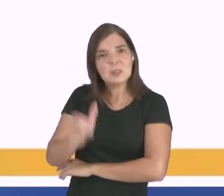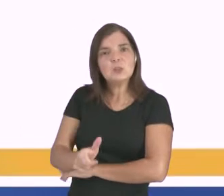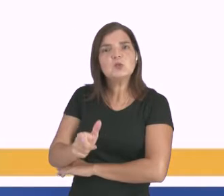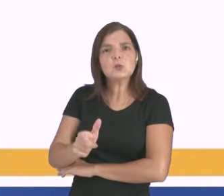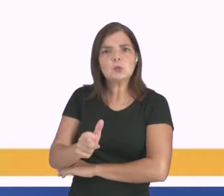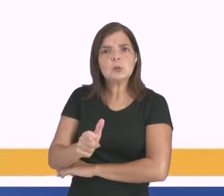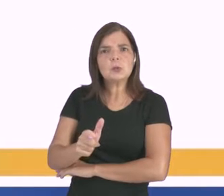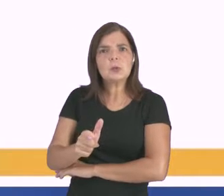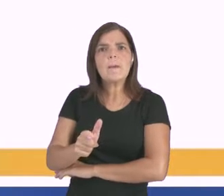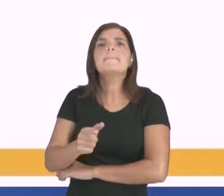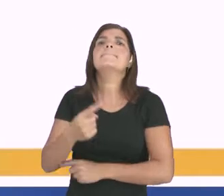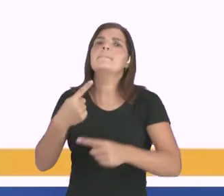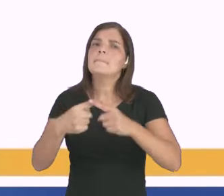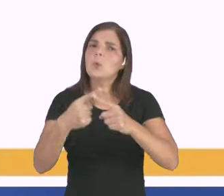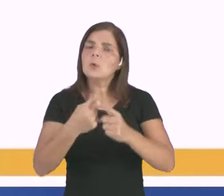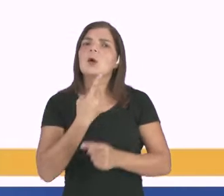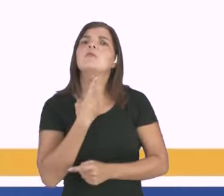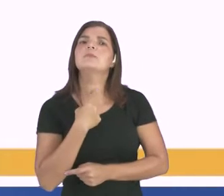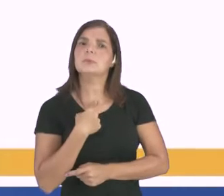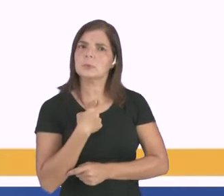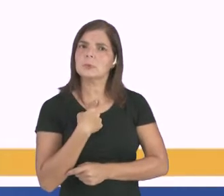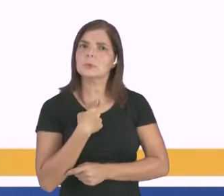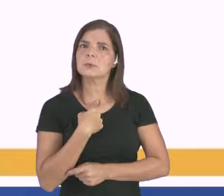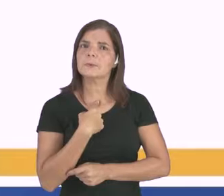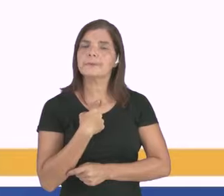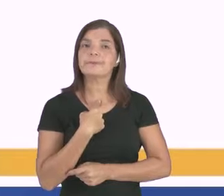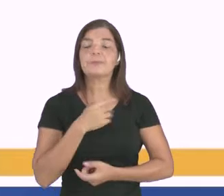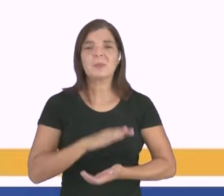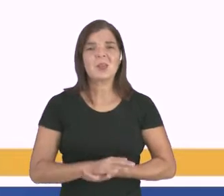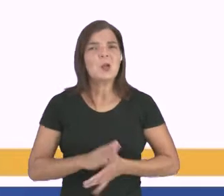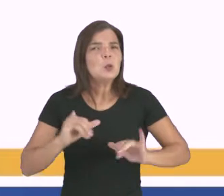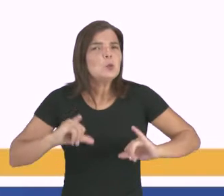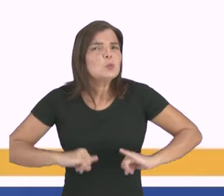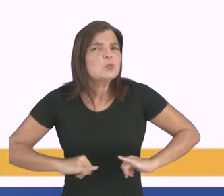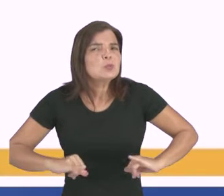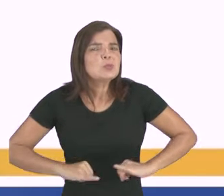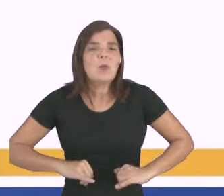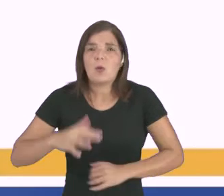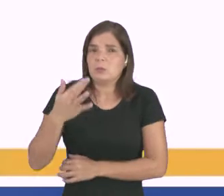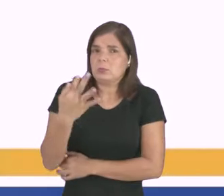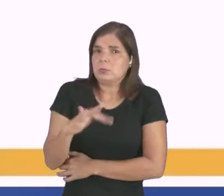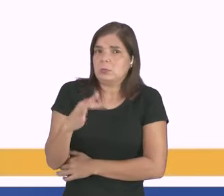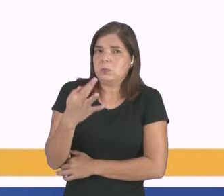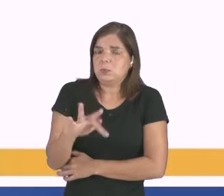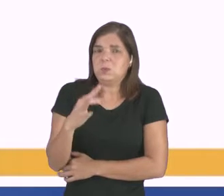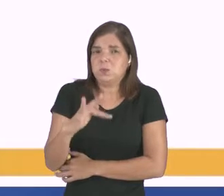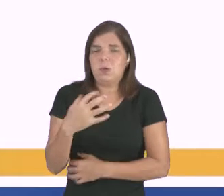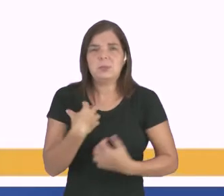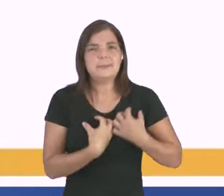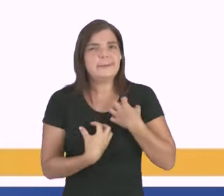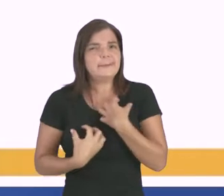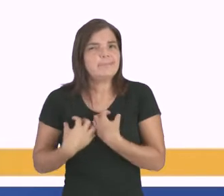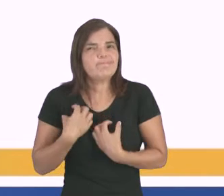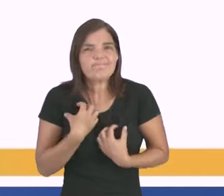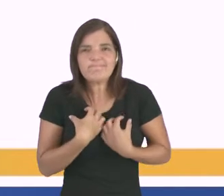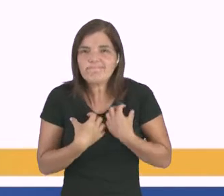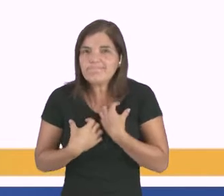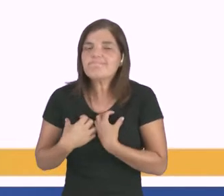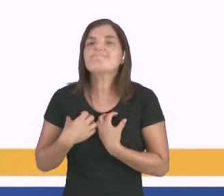ferir propositalmente, tá? Não é um acidente. É causar sofrimento, é causar dor, é causar agonia, é